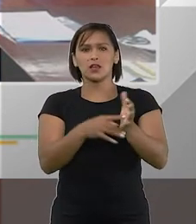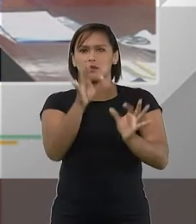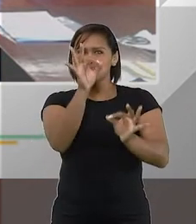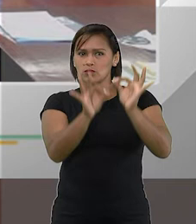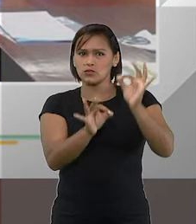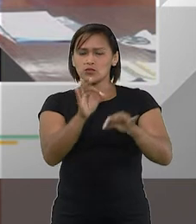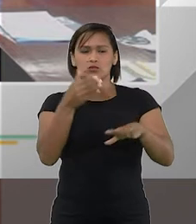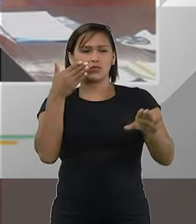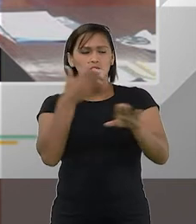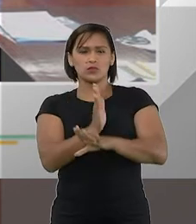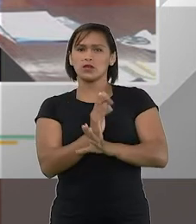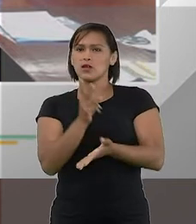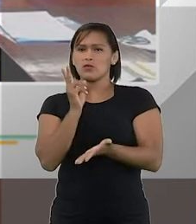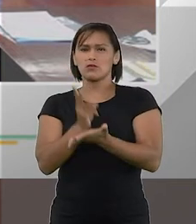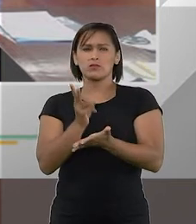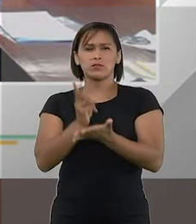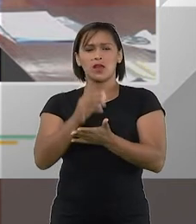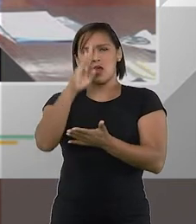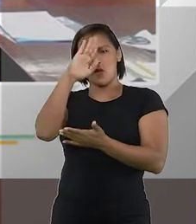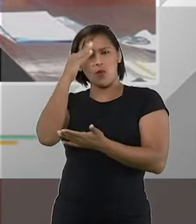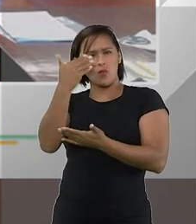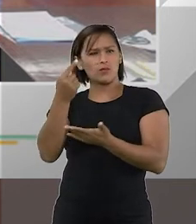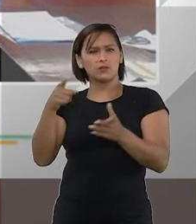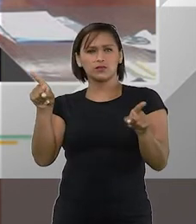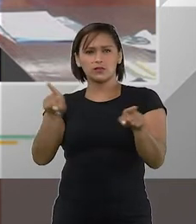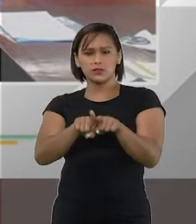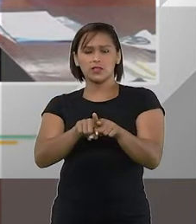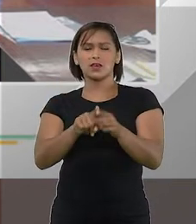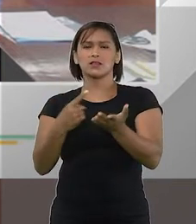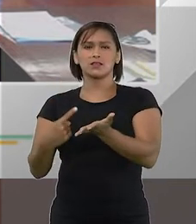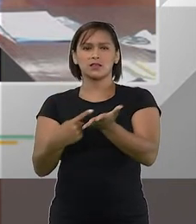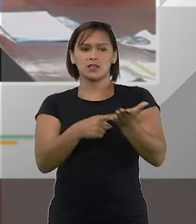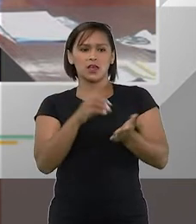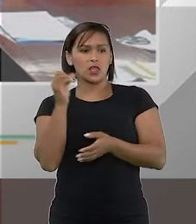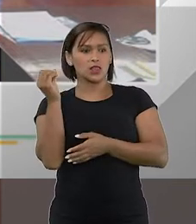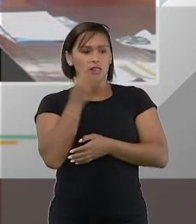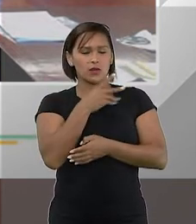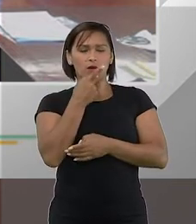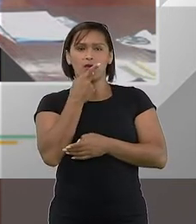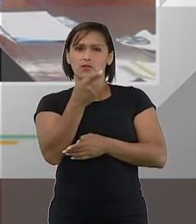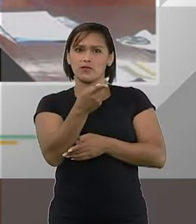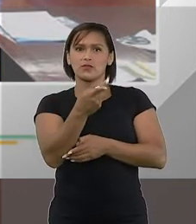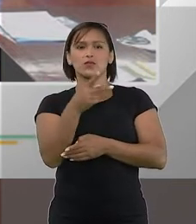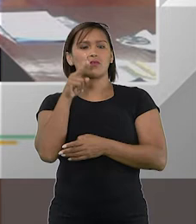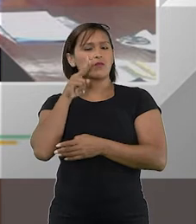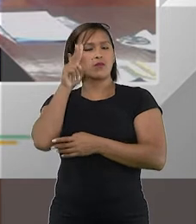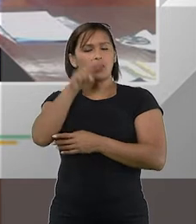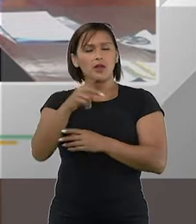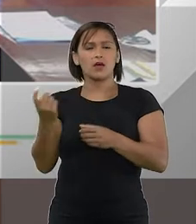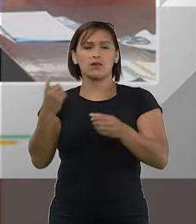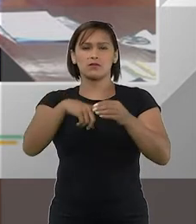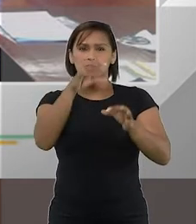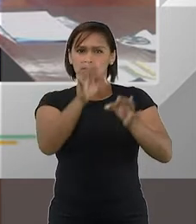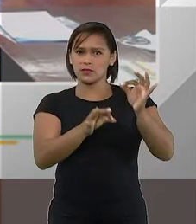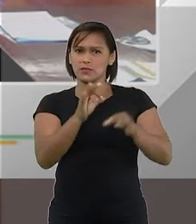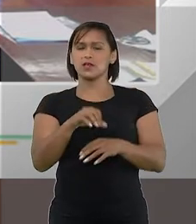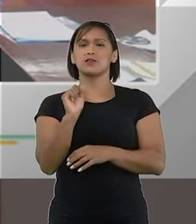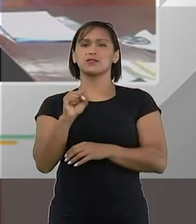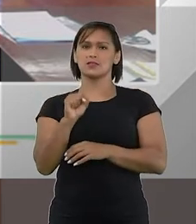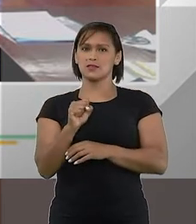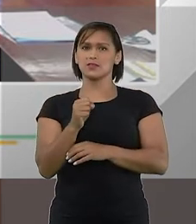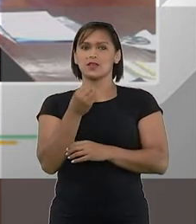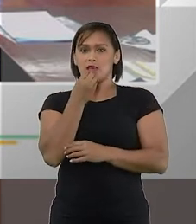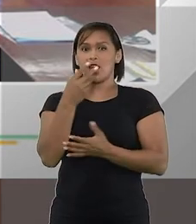justas, sem dúvida alguma, o sucesso deste novo olhar da recuperação judicial é